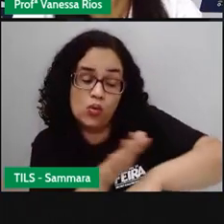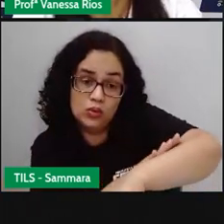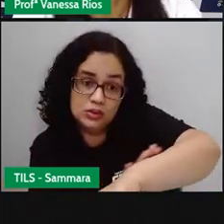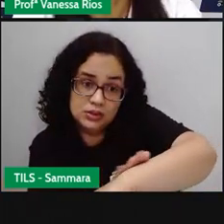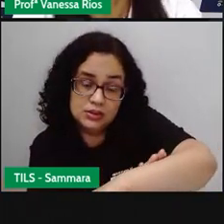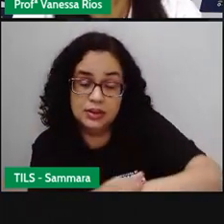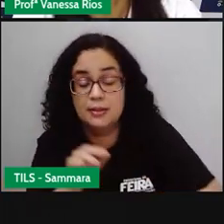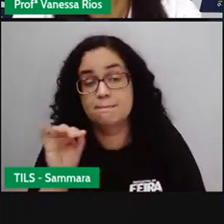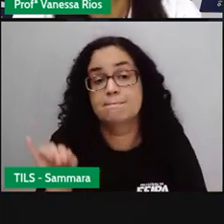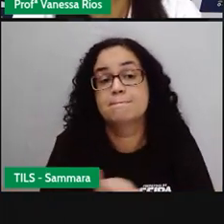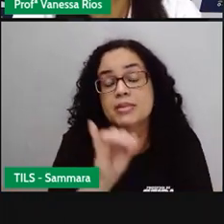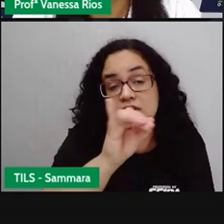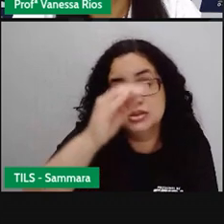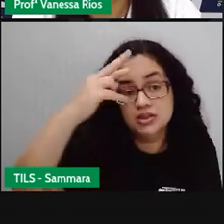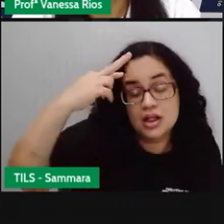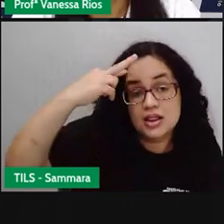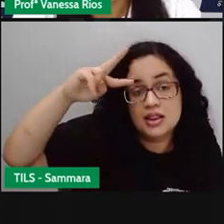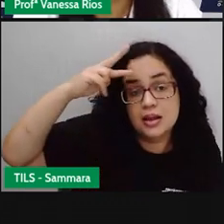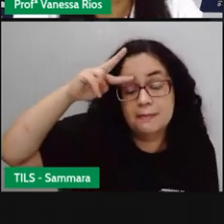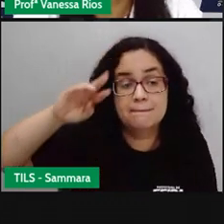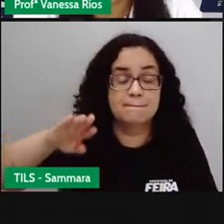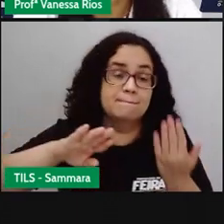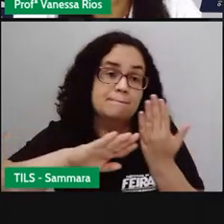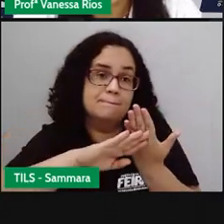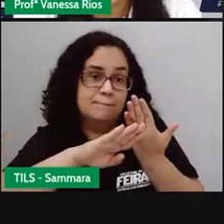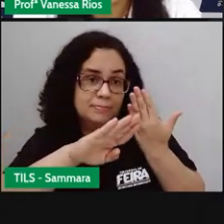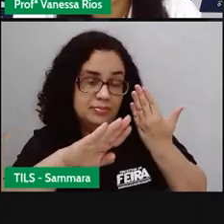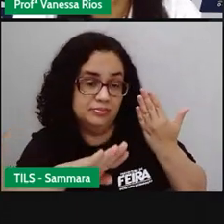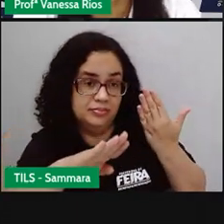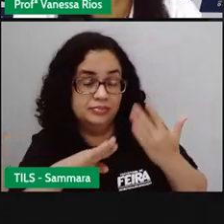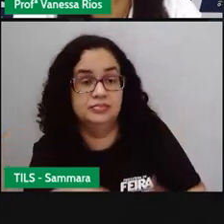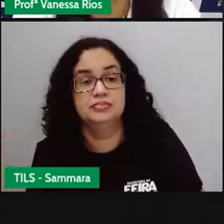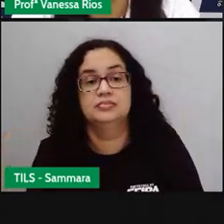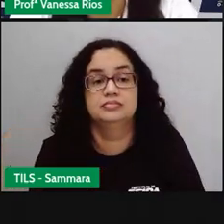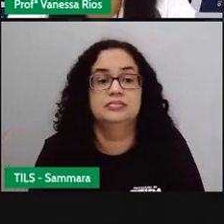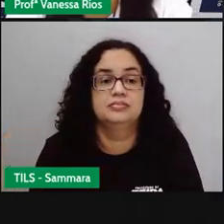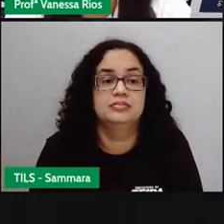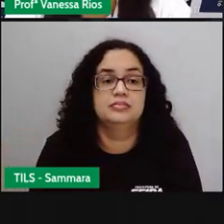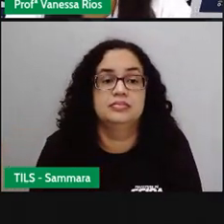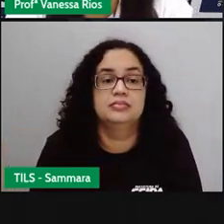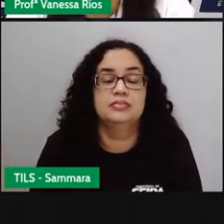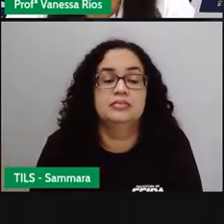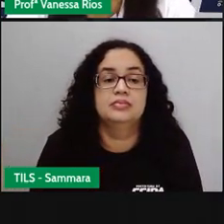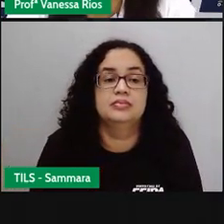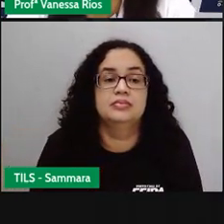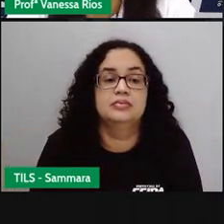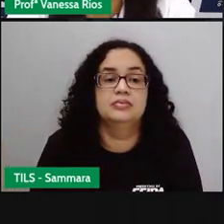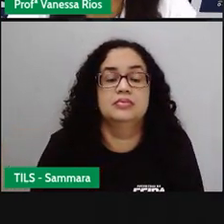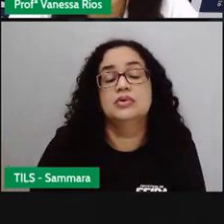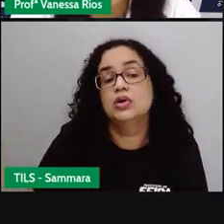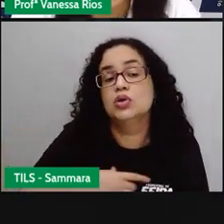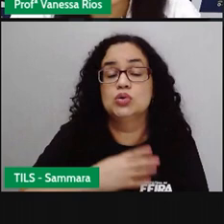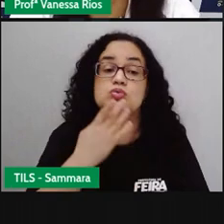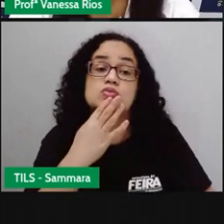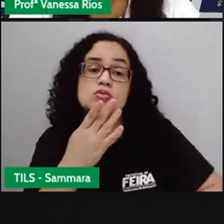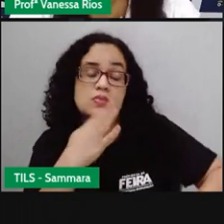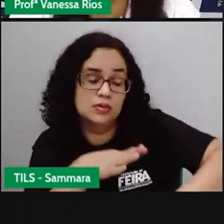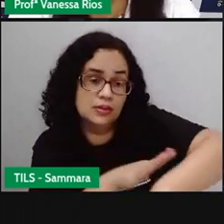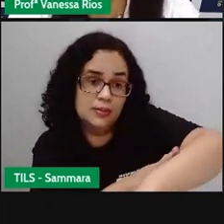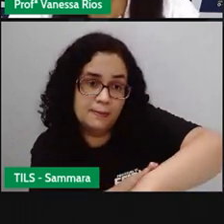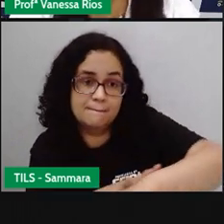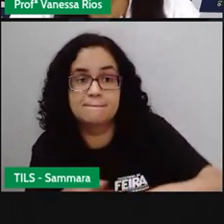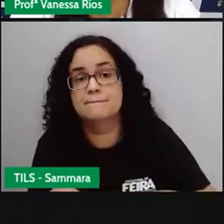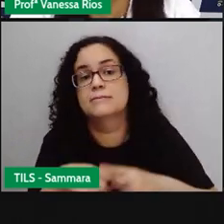mas é importante a gente lembrar que essa separação só nos define em relação ao que a gente, à nossa cor da pele,